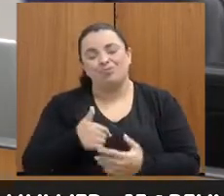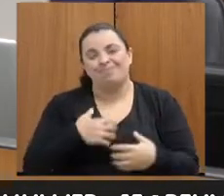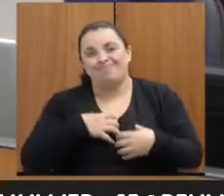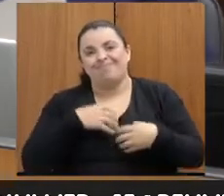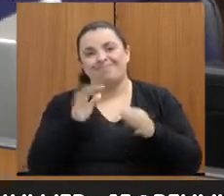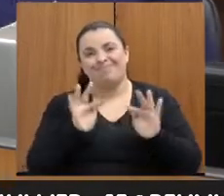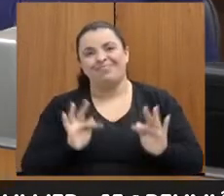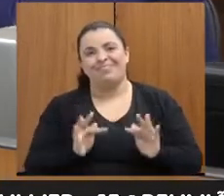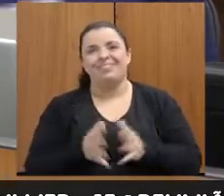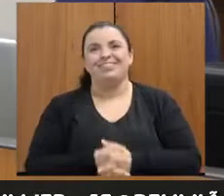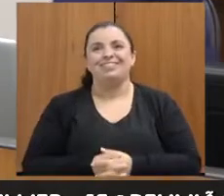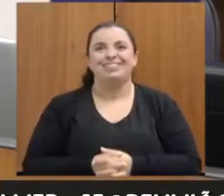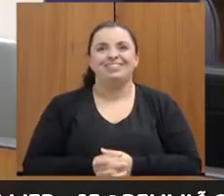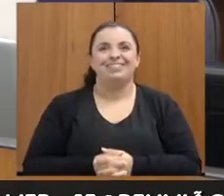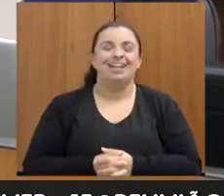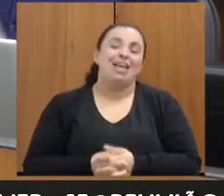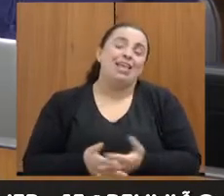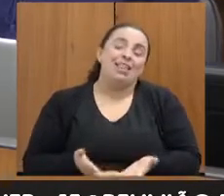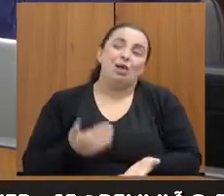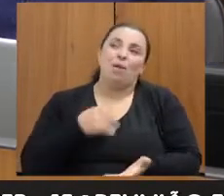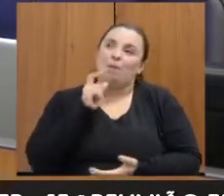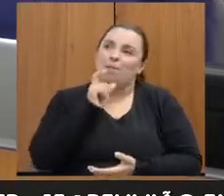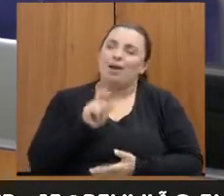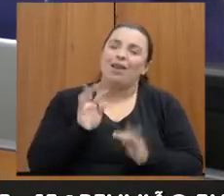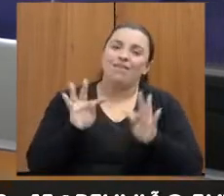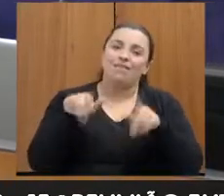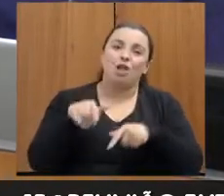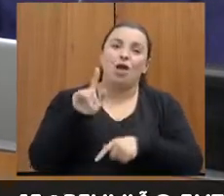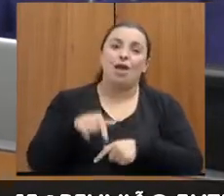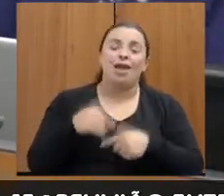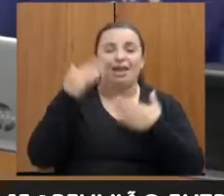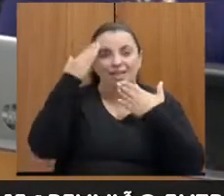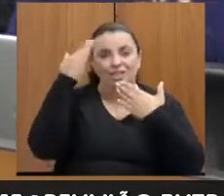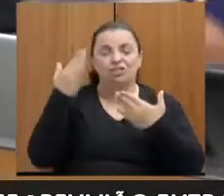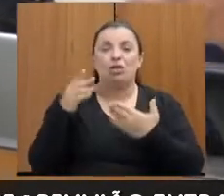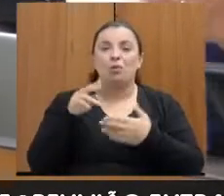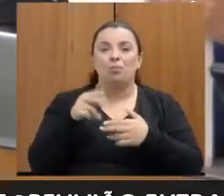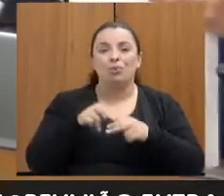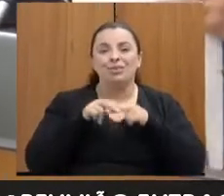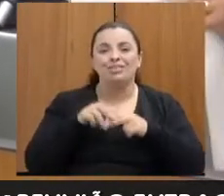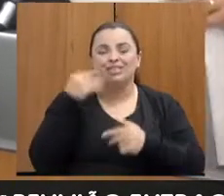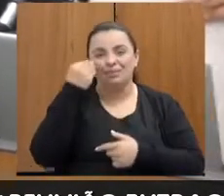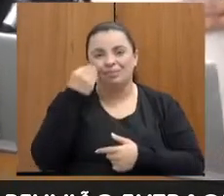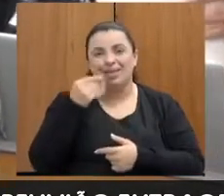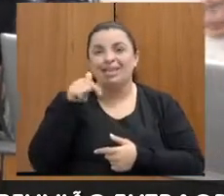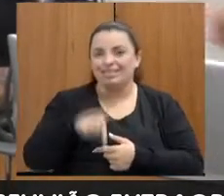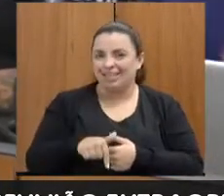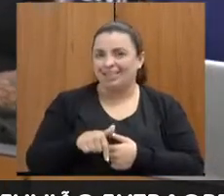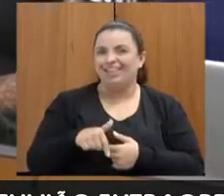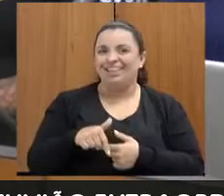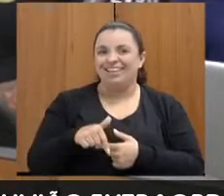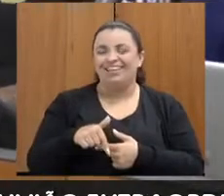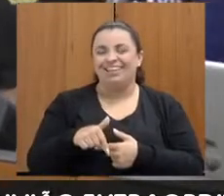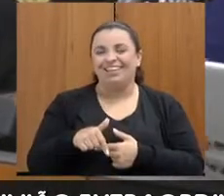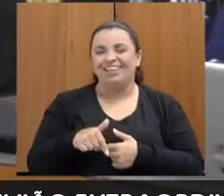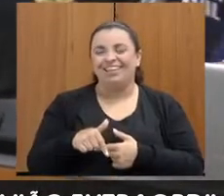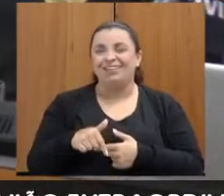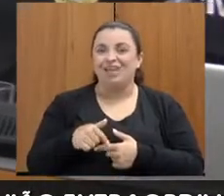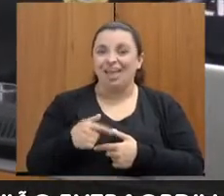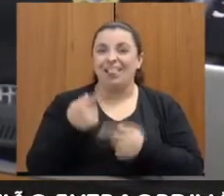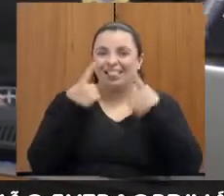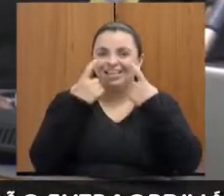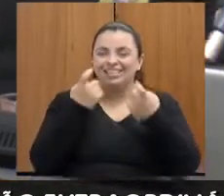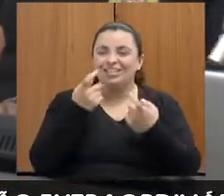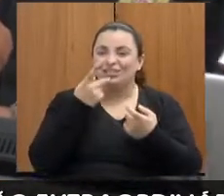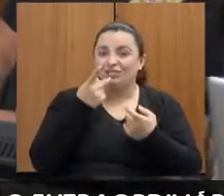A palavra final, acho que é gratidão, sabe? Por essa experiência incrível de estar aqui. Acho foi bem interessante a gente falar da gente,